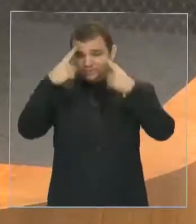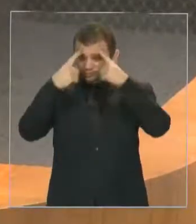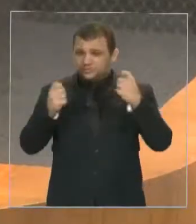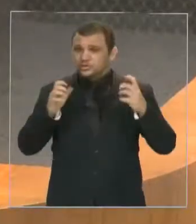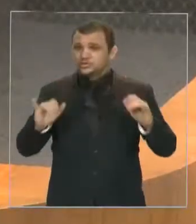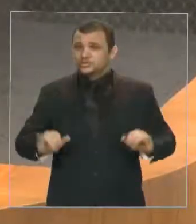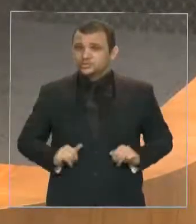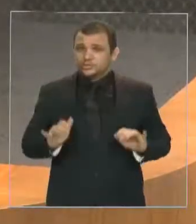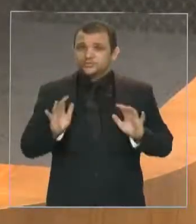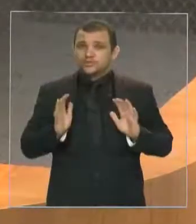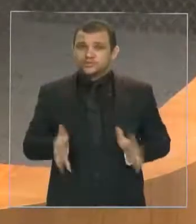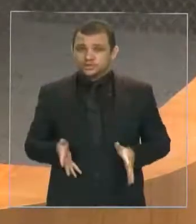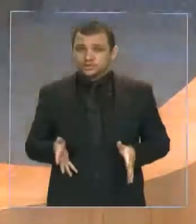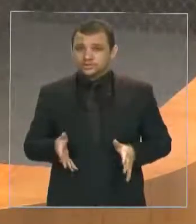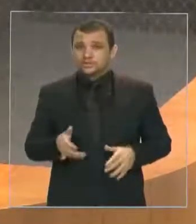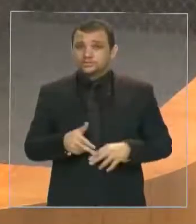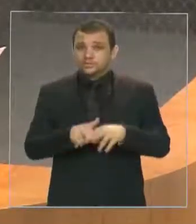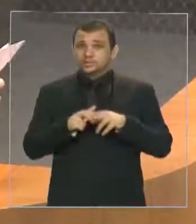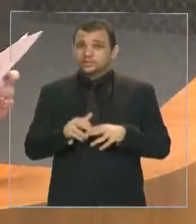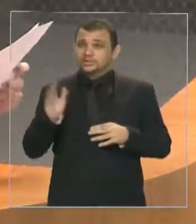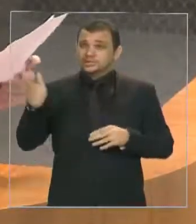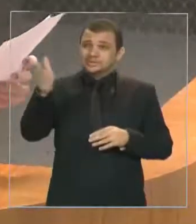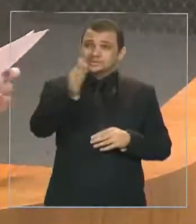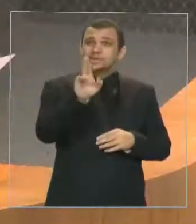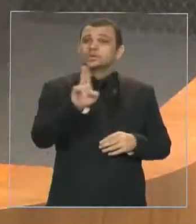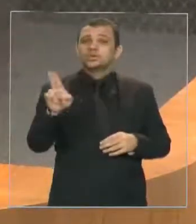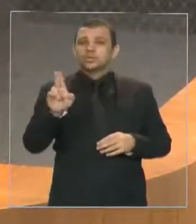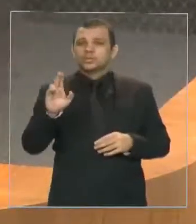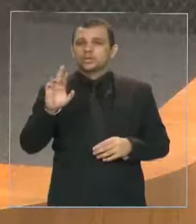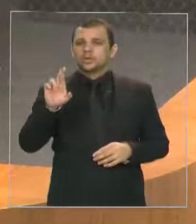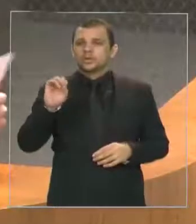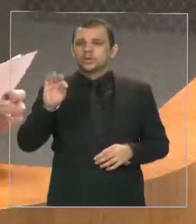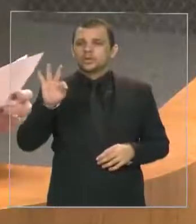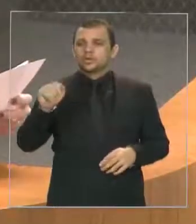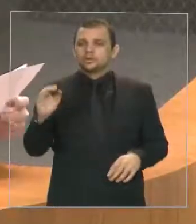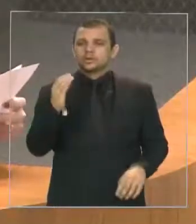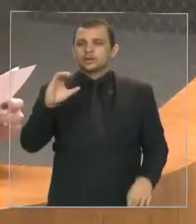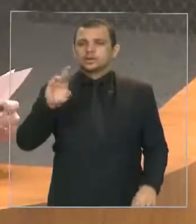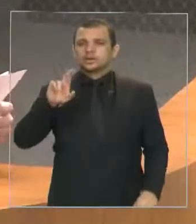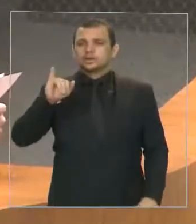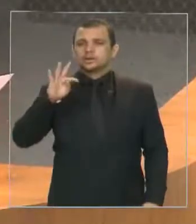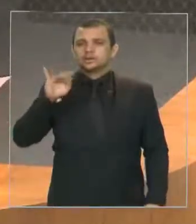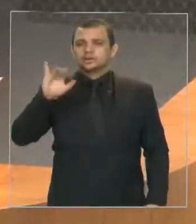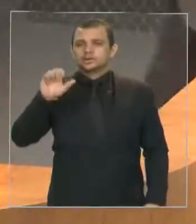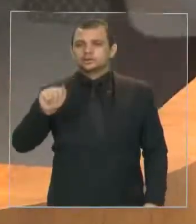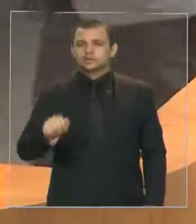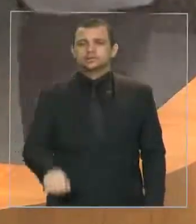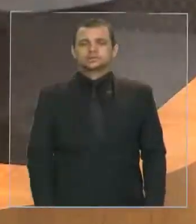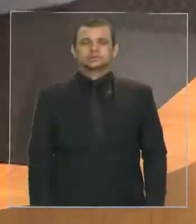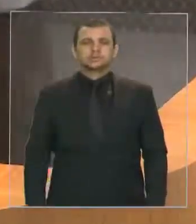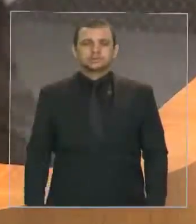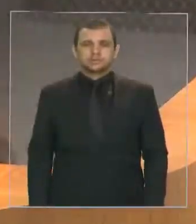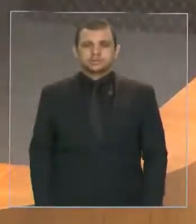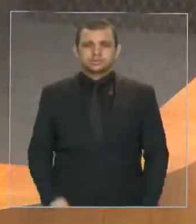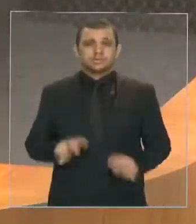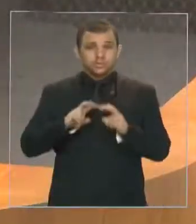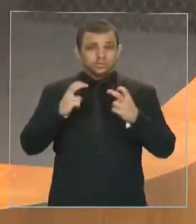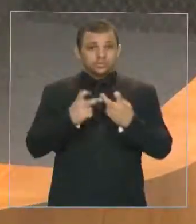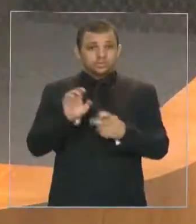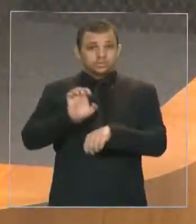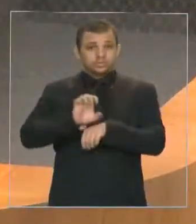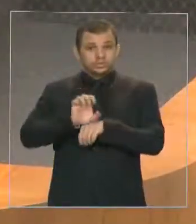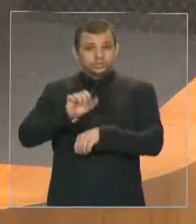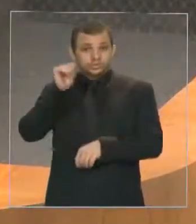-se o que se denomina de rota crítica. O Conselho Estadual da Mulher virá para